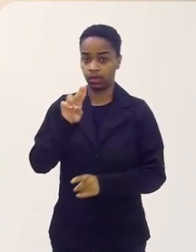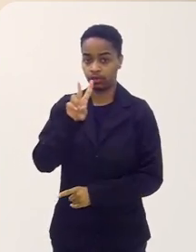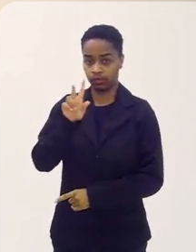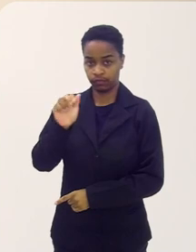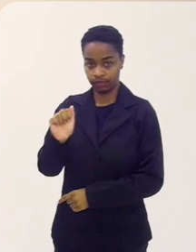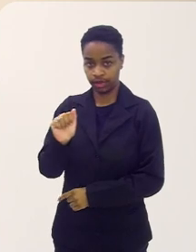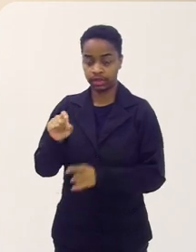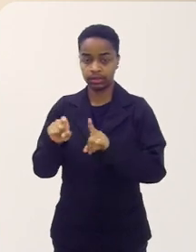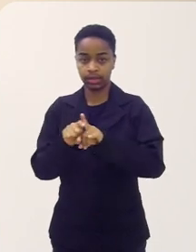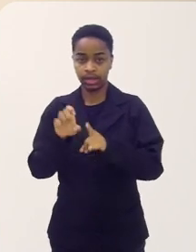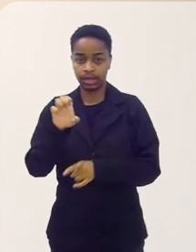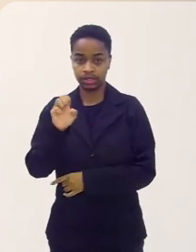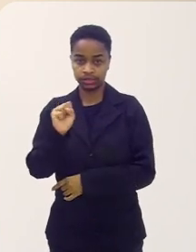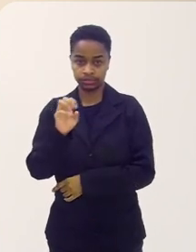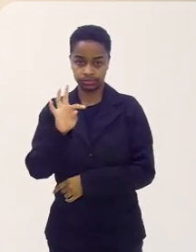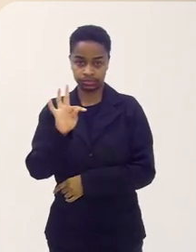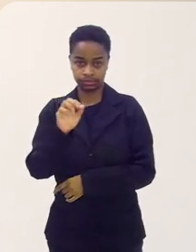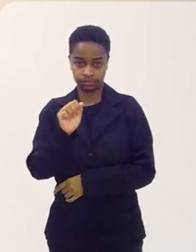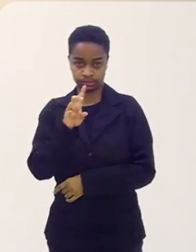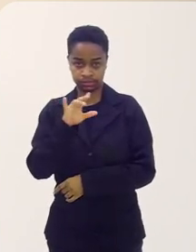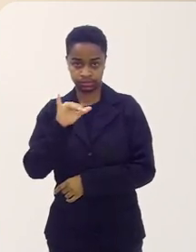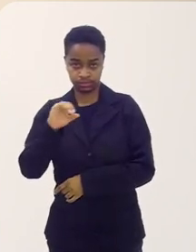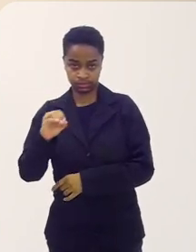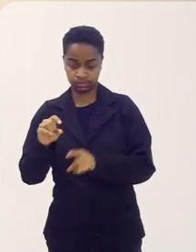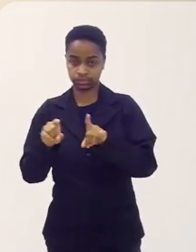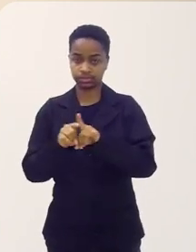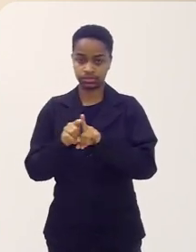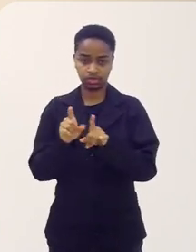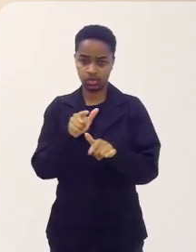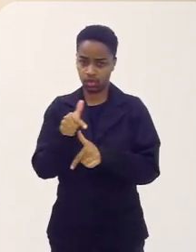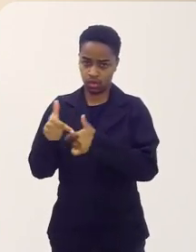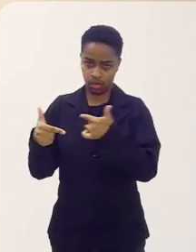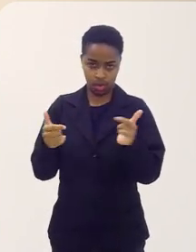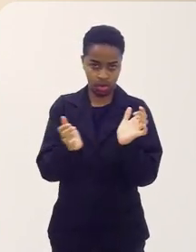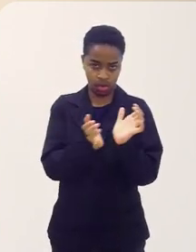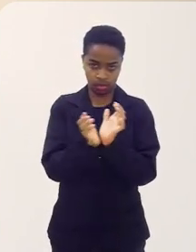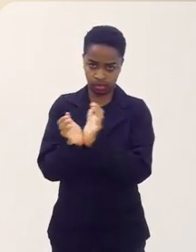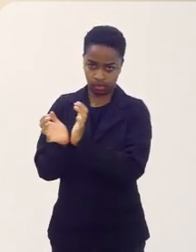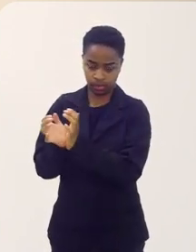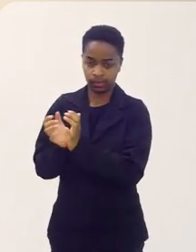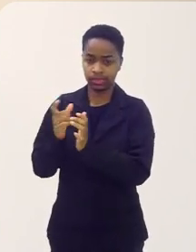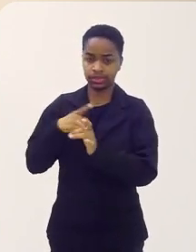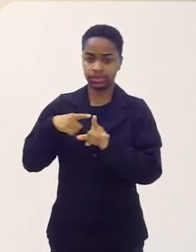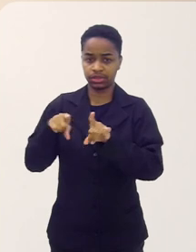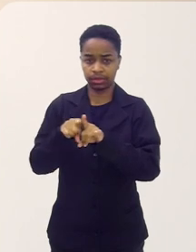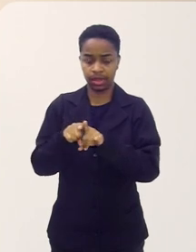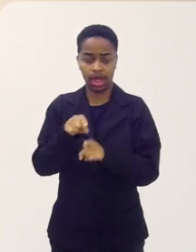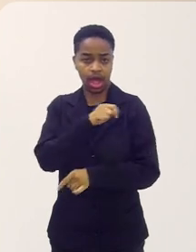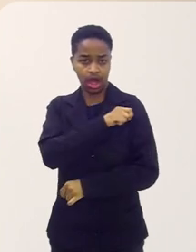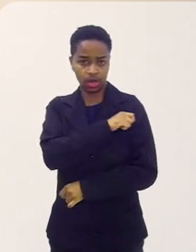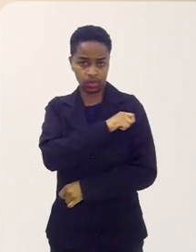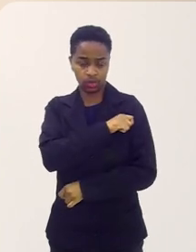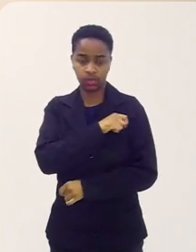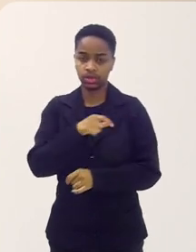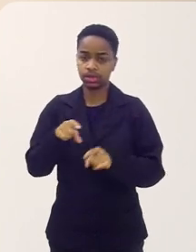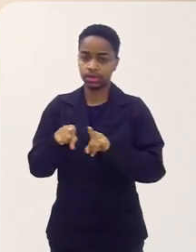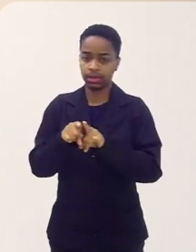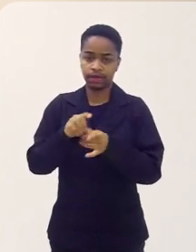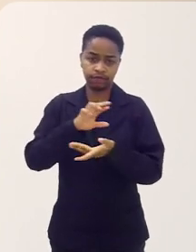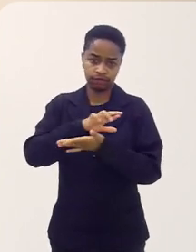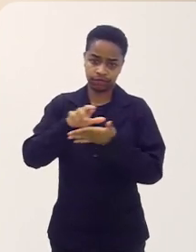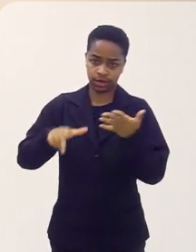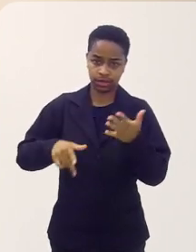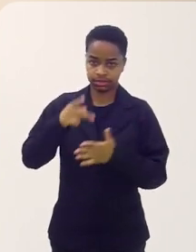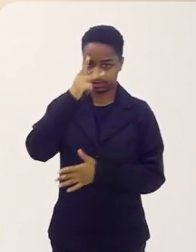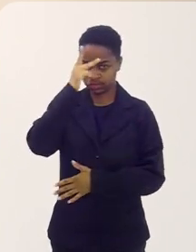Almeida, Estácio de Sá, robistas, estudantes. São pessoas de